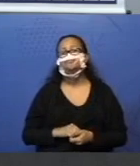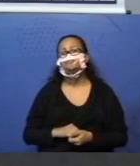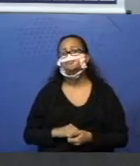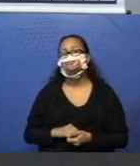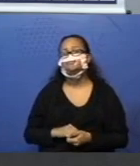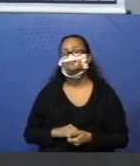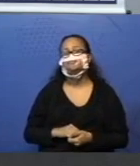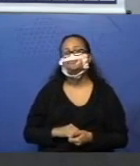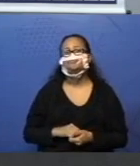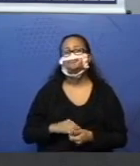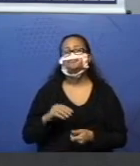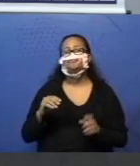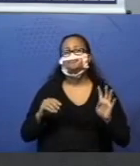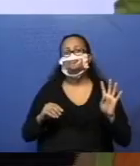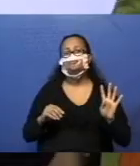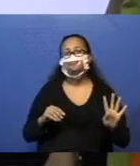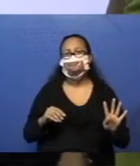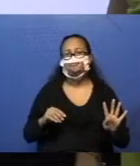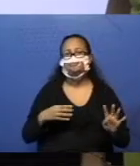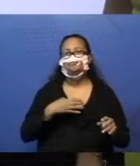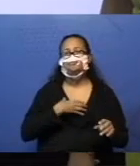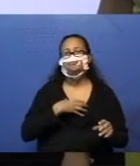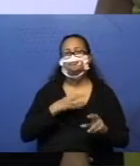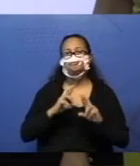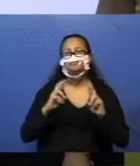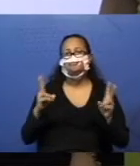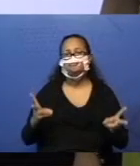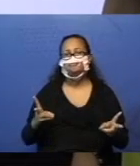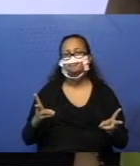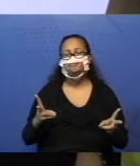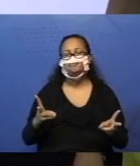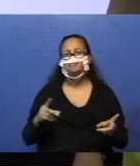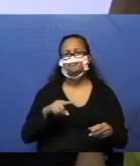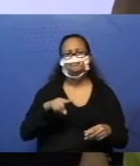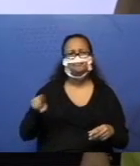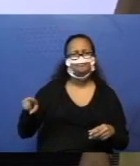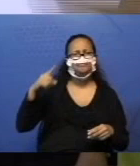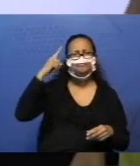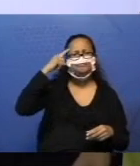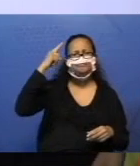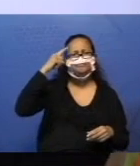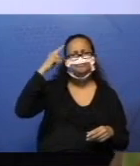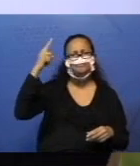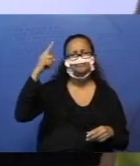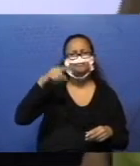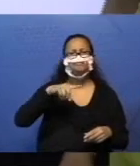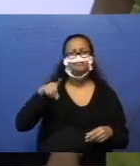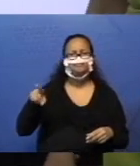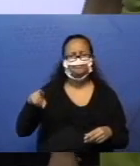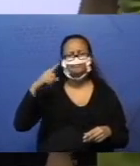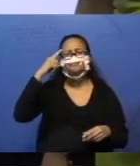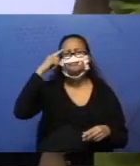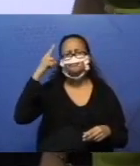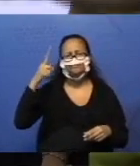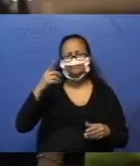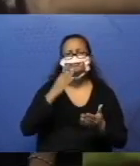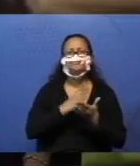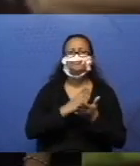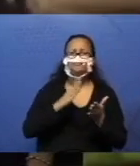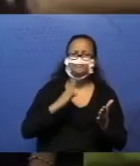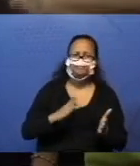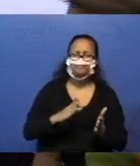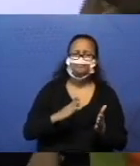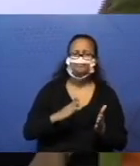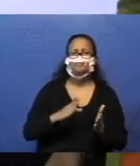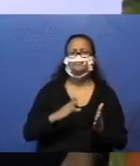Vamos lá. Quatro maneiras diferentes. Já pensaram em uma aí? Se você pensou, pausa aí. Coloca